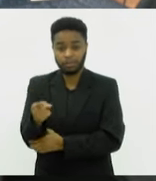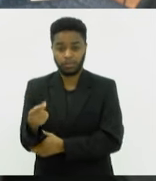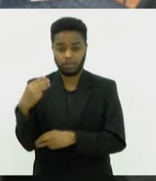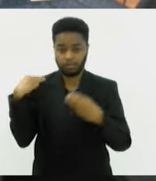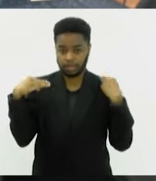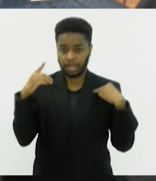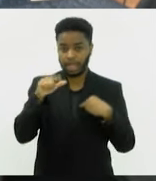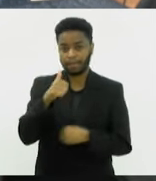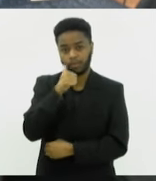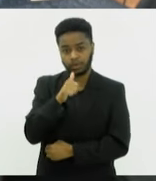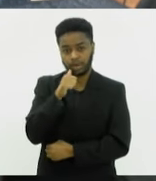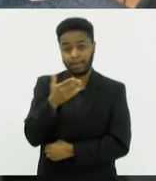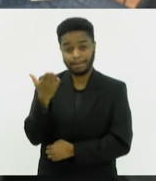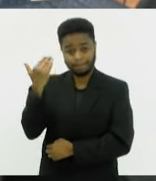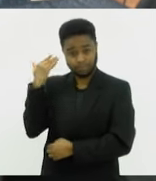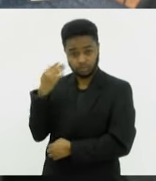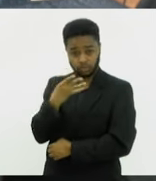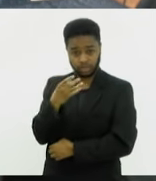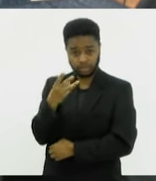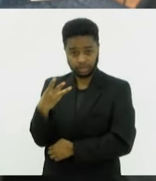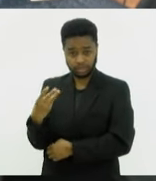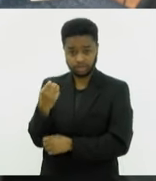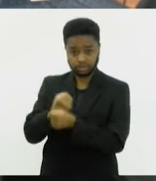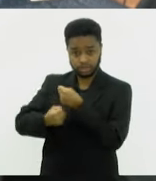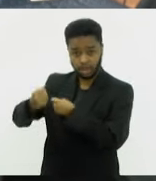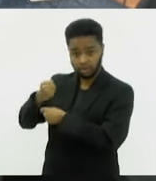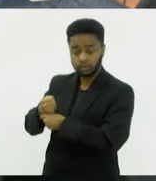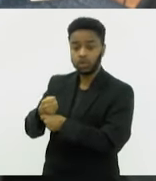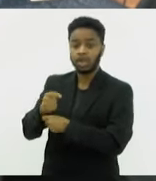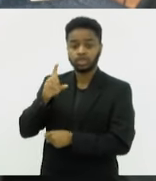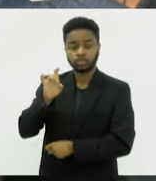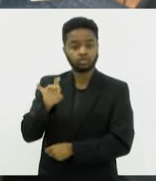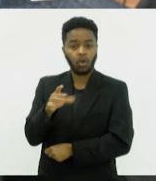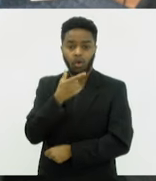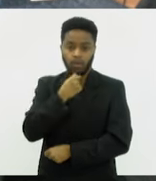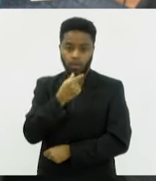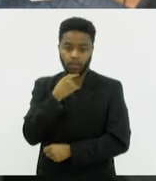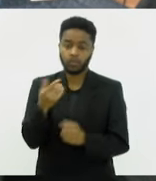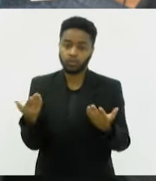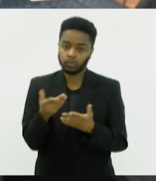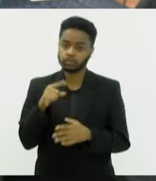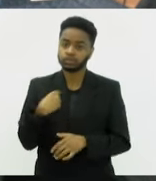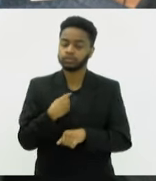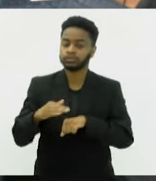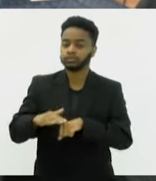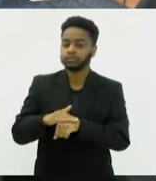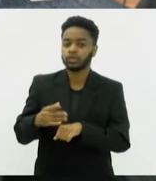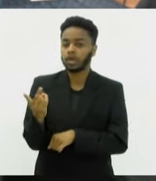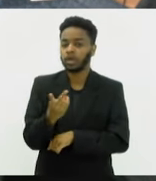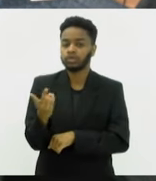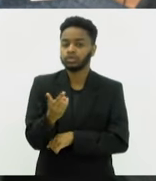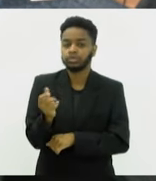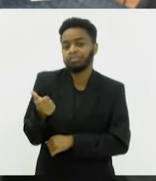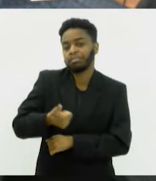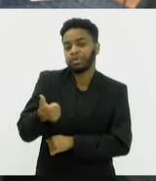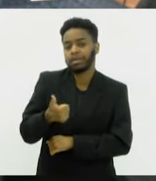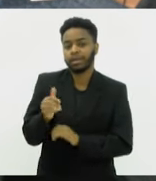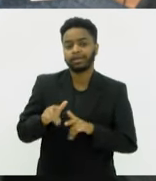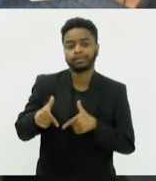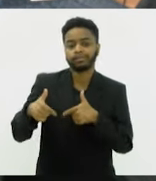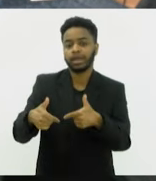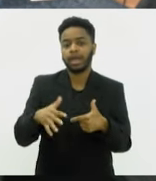ocupavam esses cargos. E hoje nós vamos conversar aqui no Bom Dia Alerje com duas das pioneiras das Forças Armadas do país.